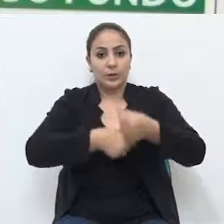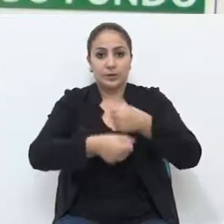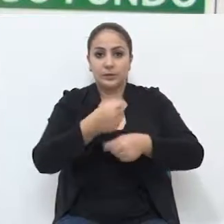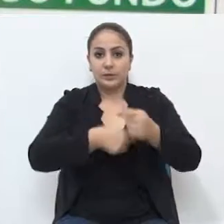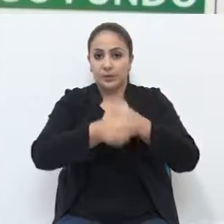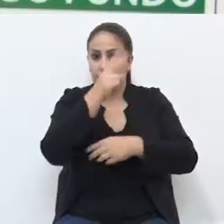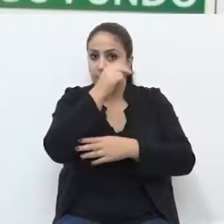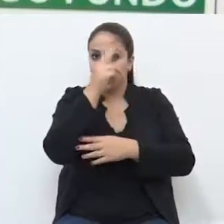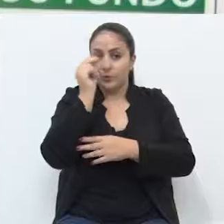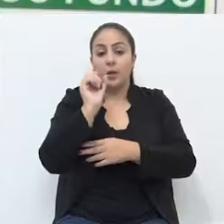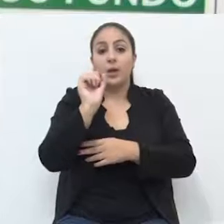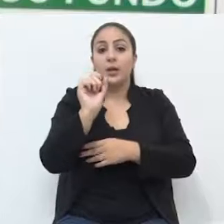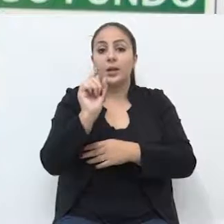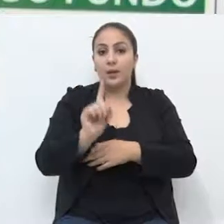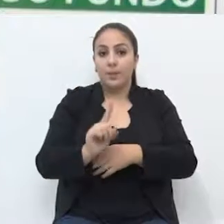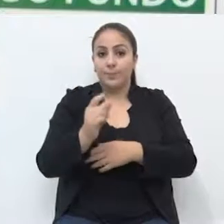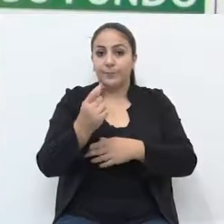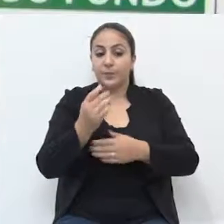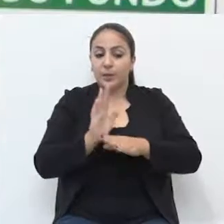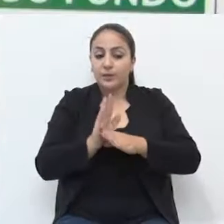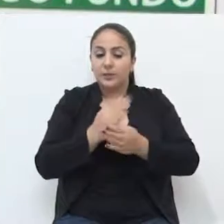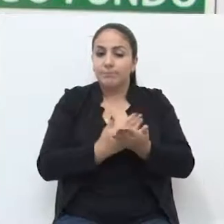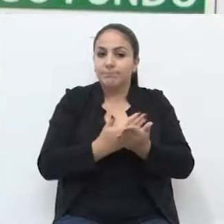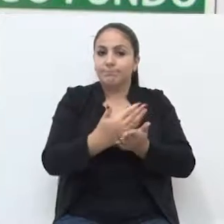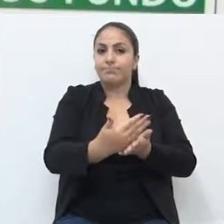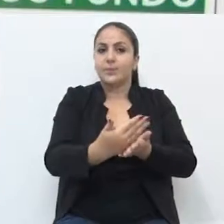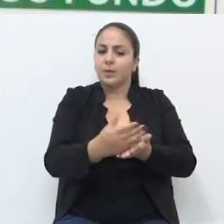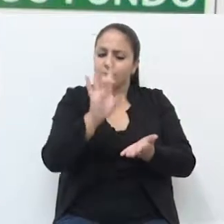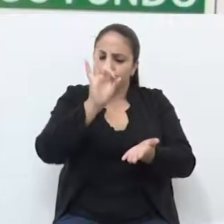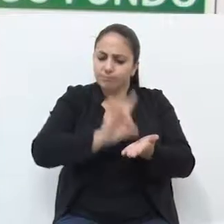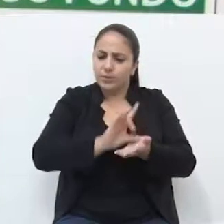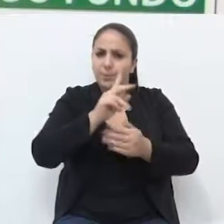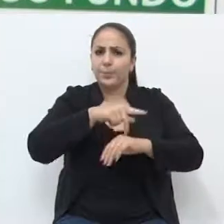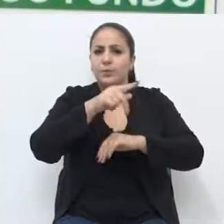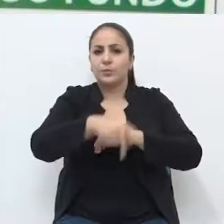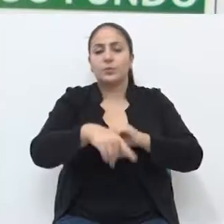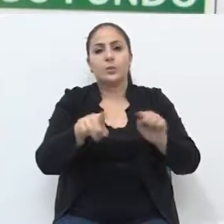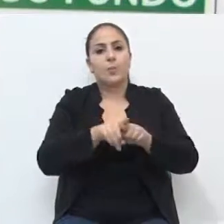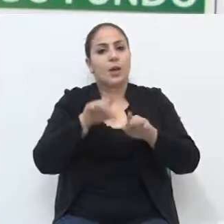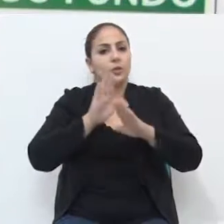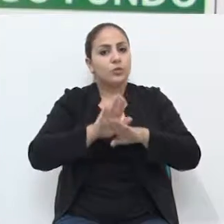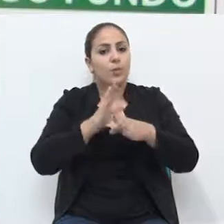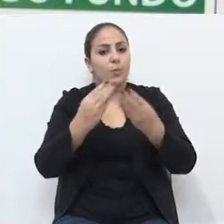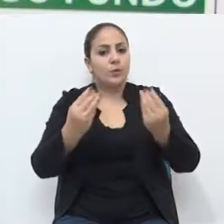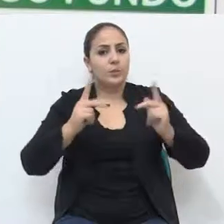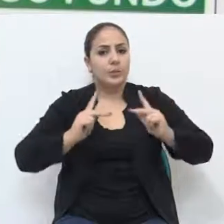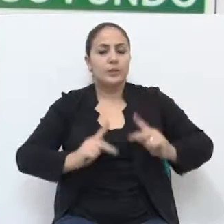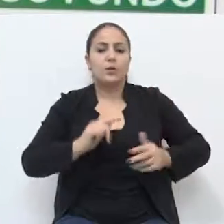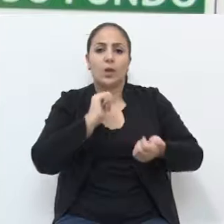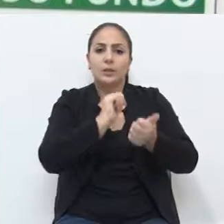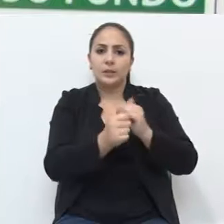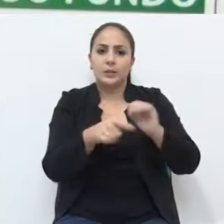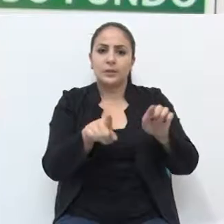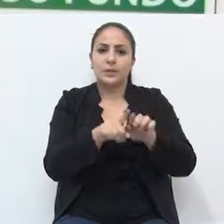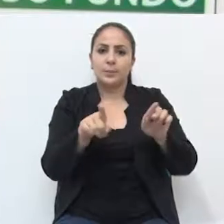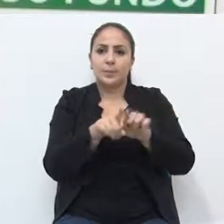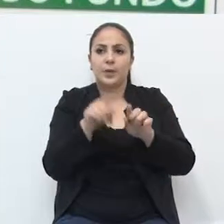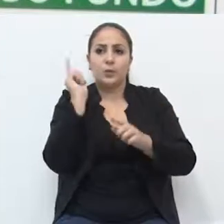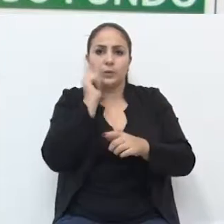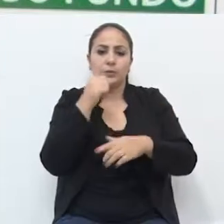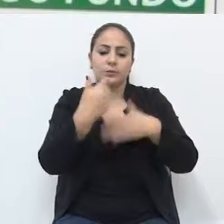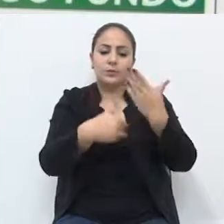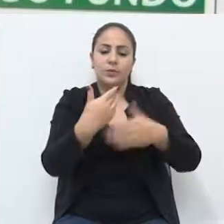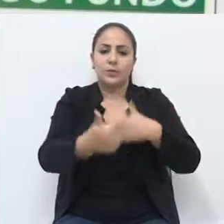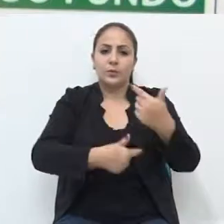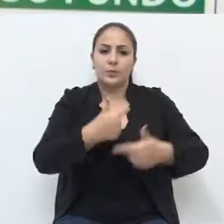Prefeitura. É uma iniciativa que veio para ficar em Passo Fundo e que vai ajudar muitos dos nossos atletas e equipes